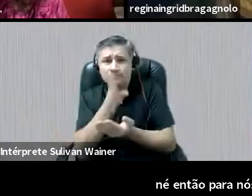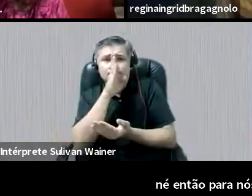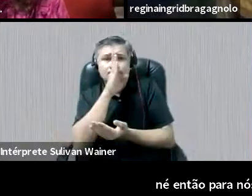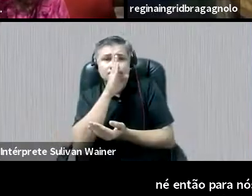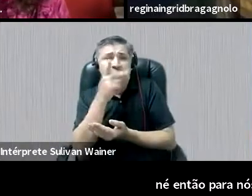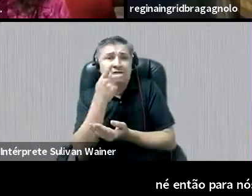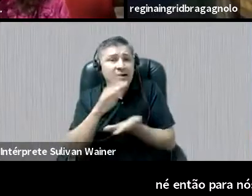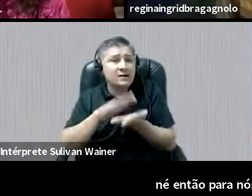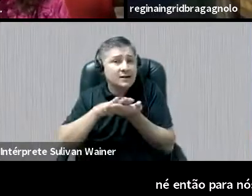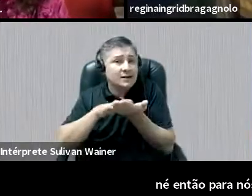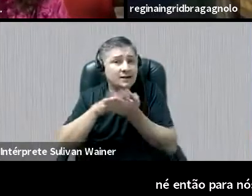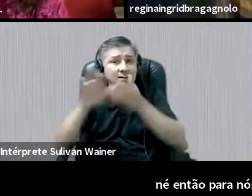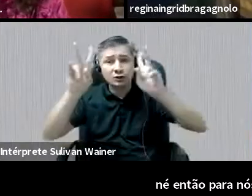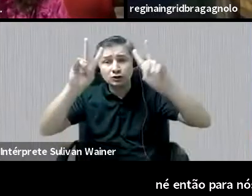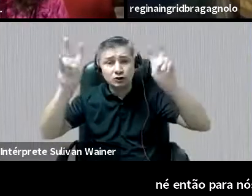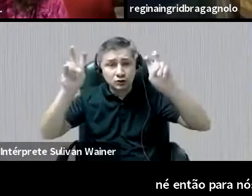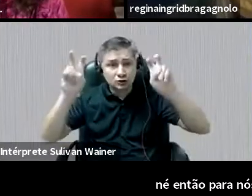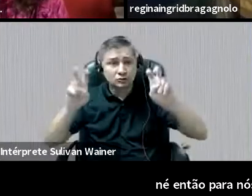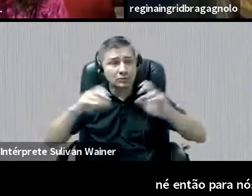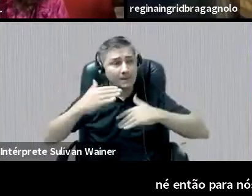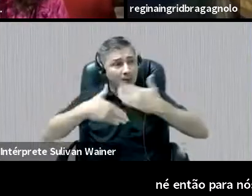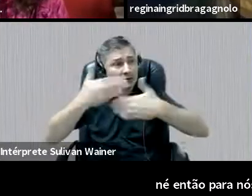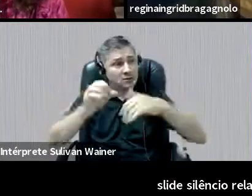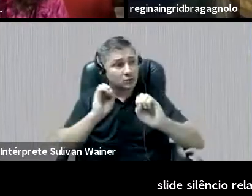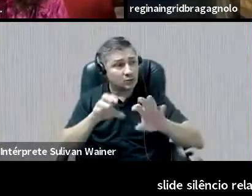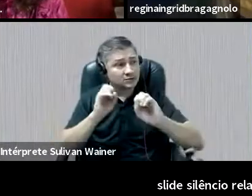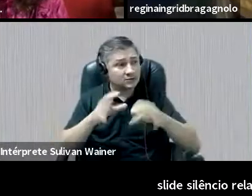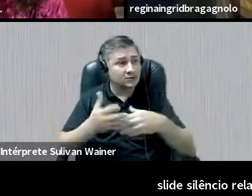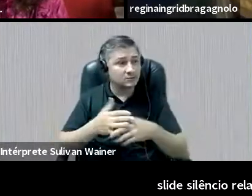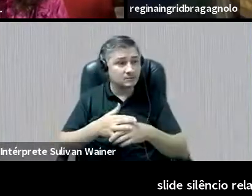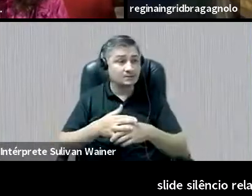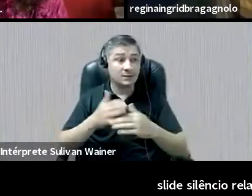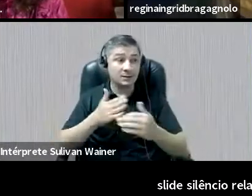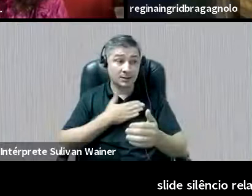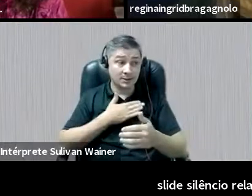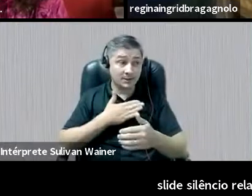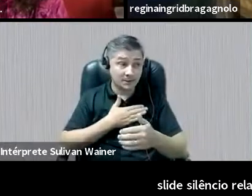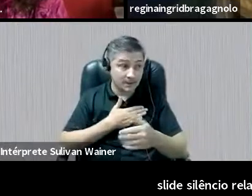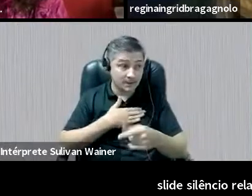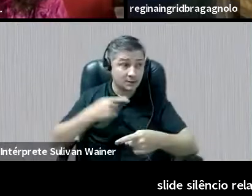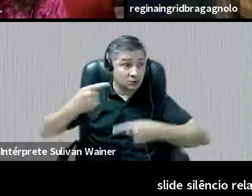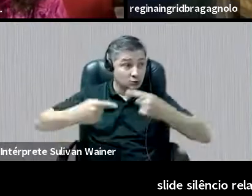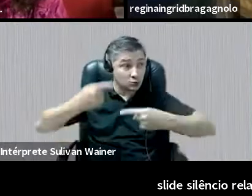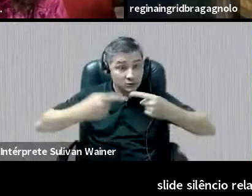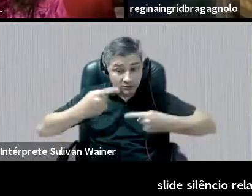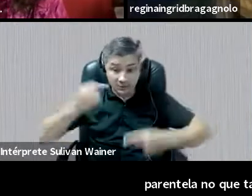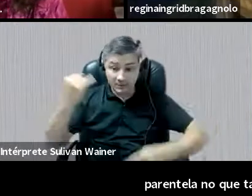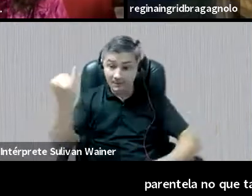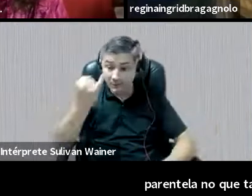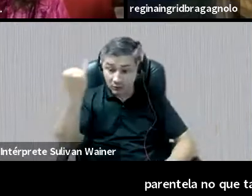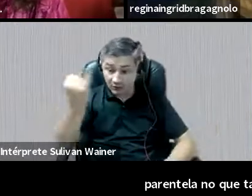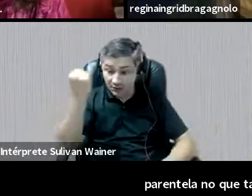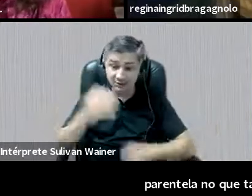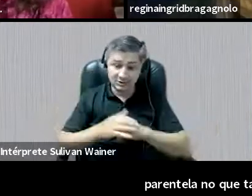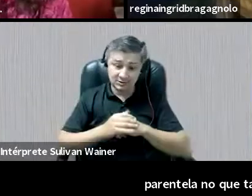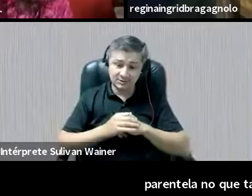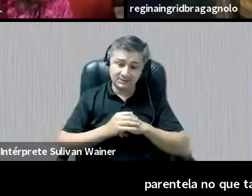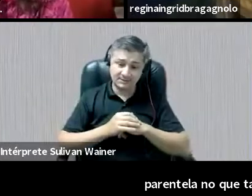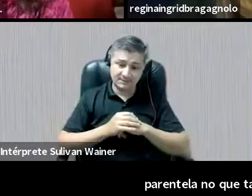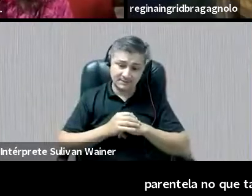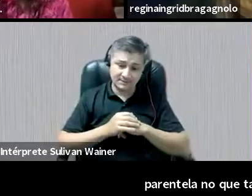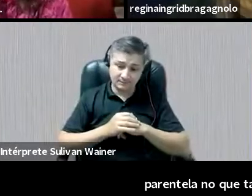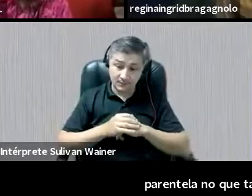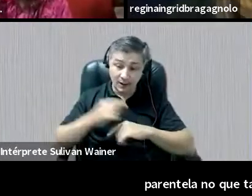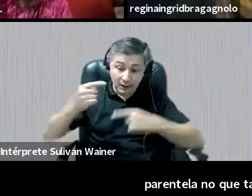família, né, e aí, para mim, esse é um debate muito importante, né, um